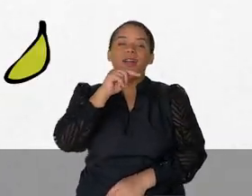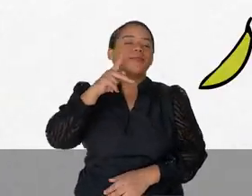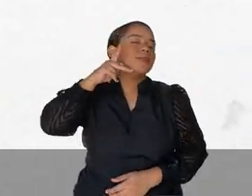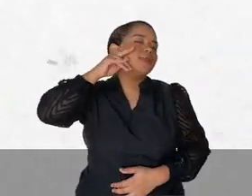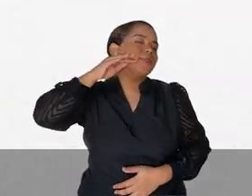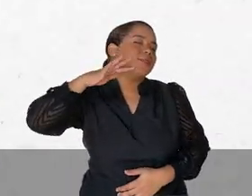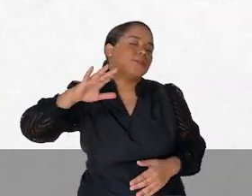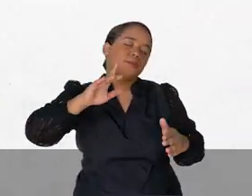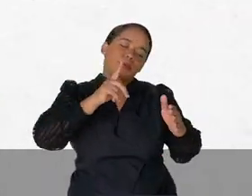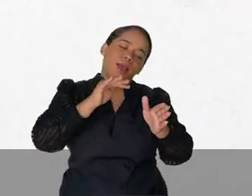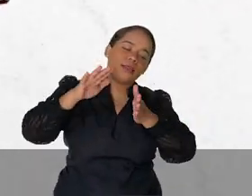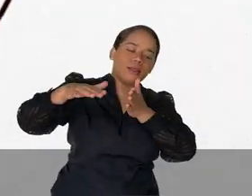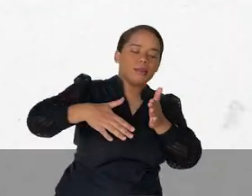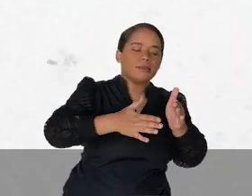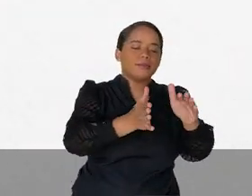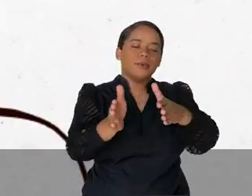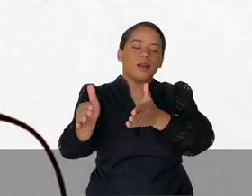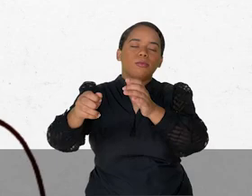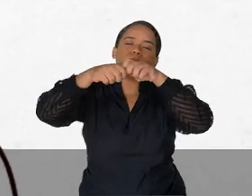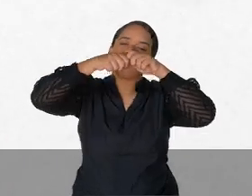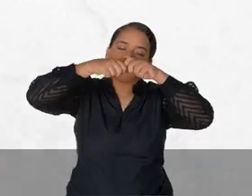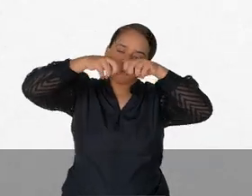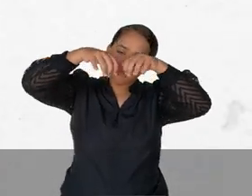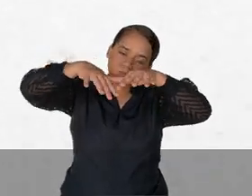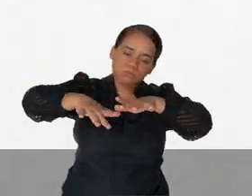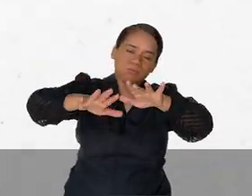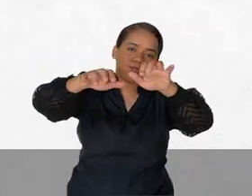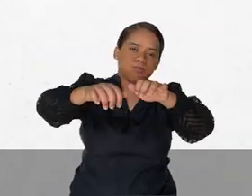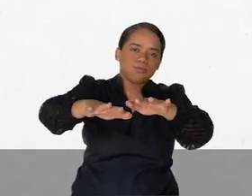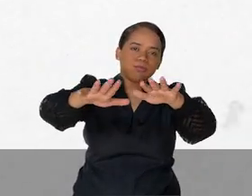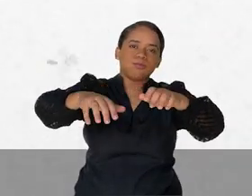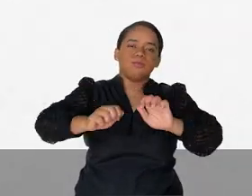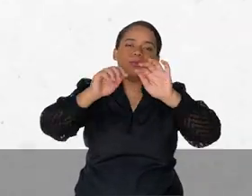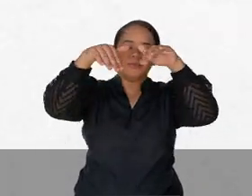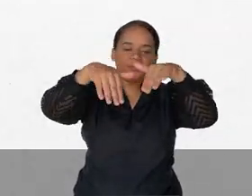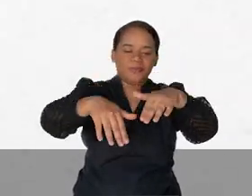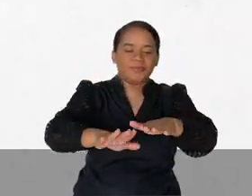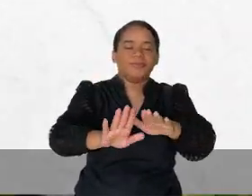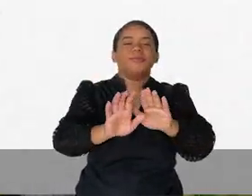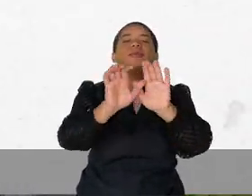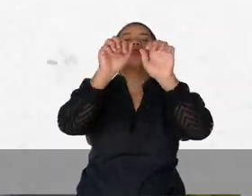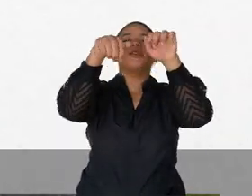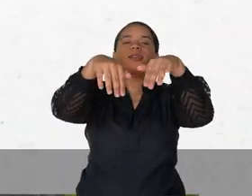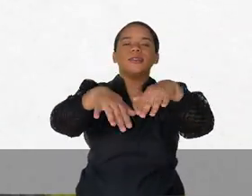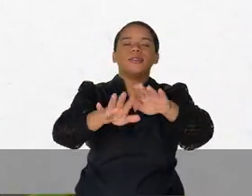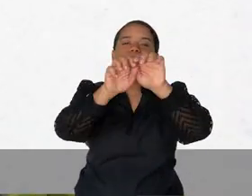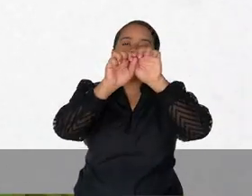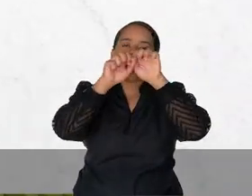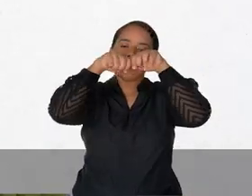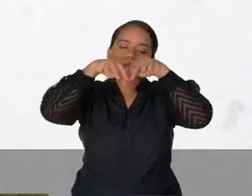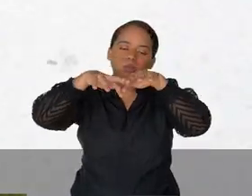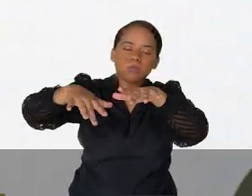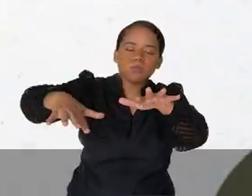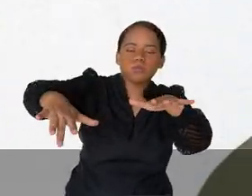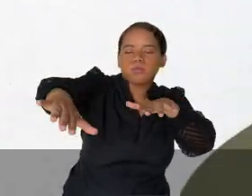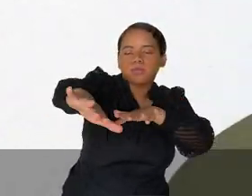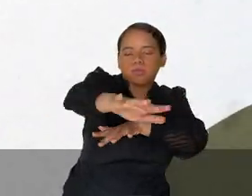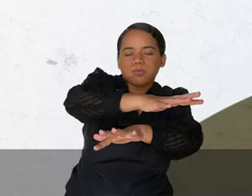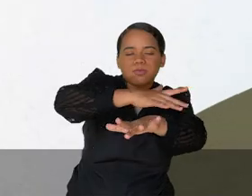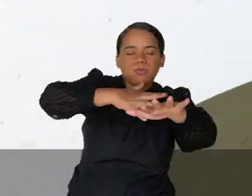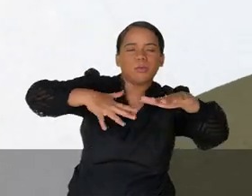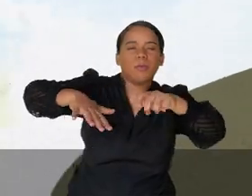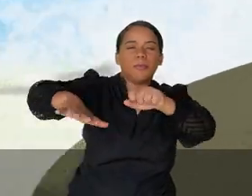as águas do Parnaíba, rio abaixo, rio arriba,